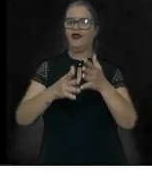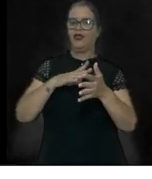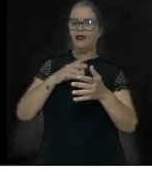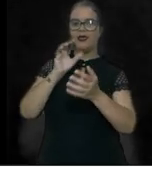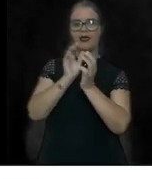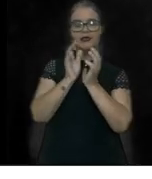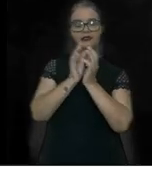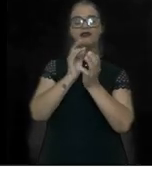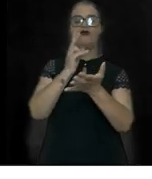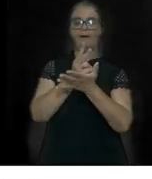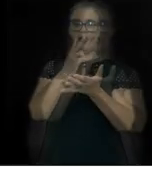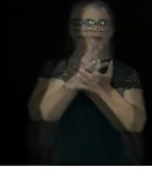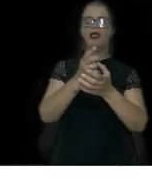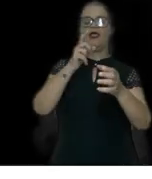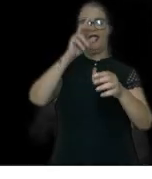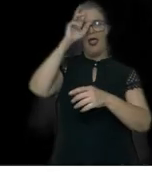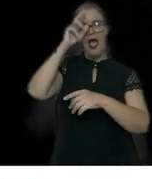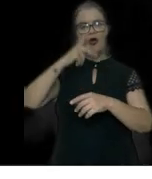autonomia.